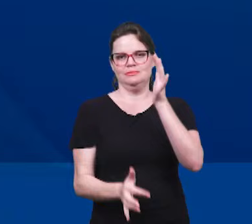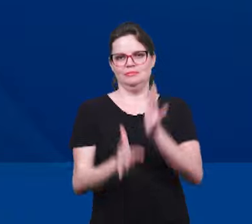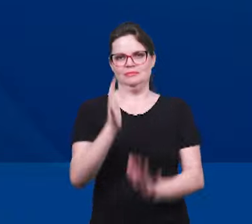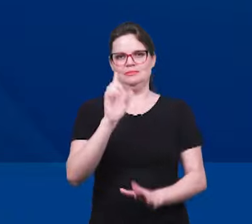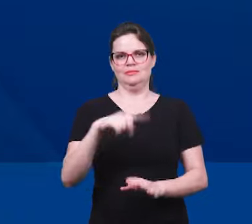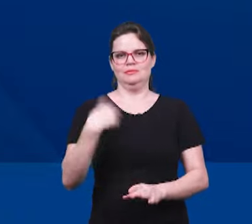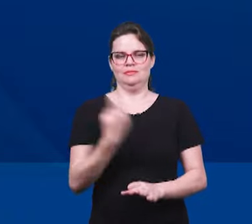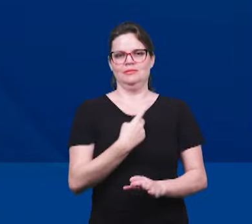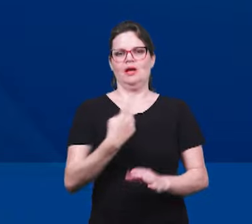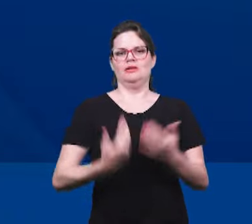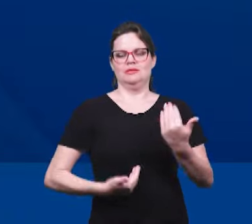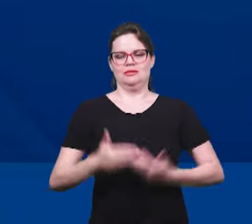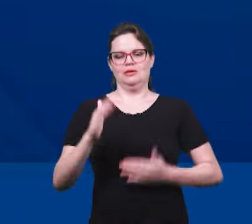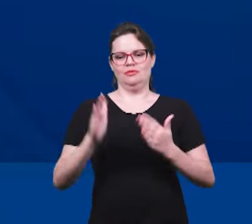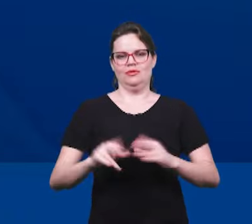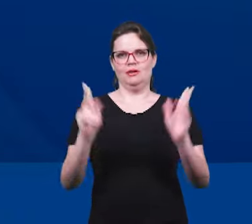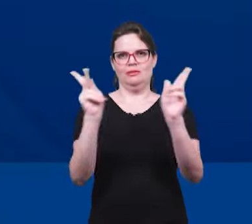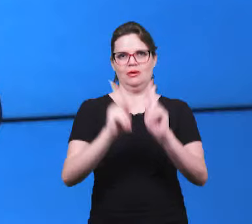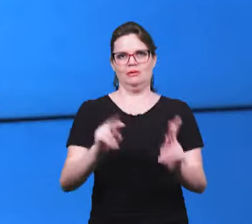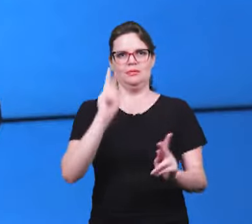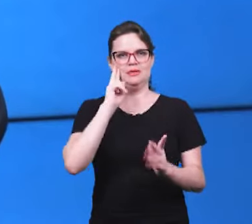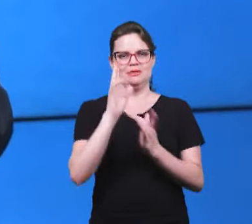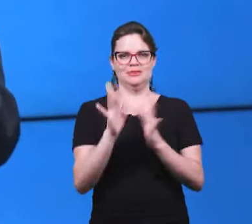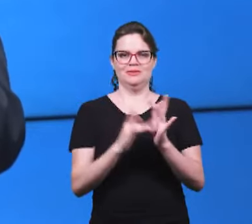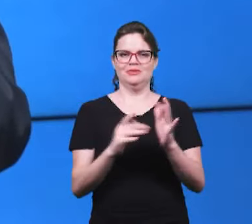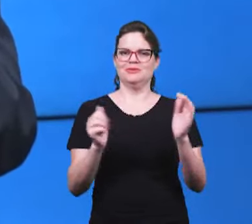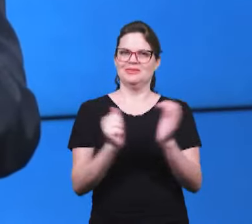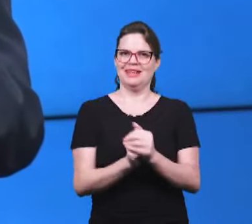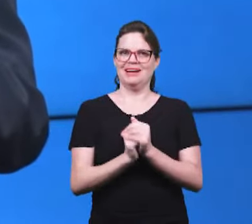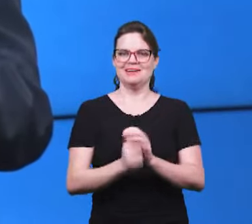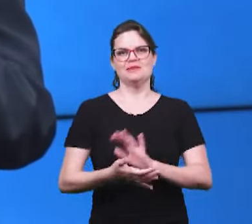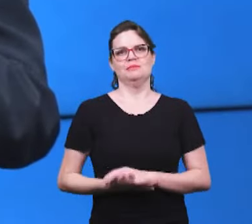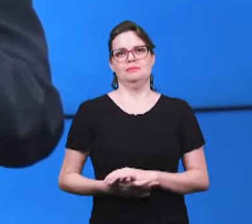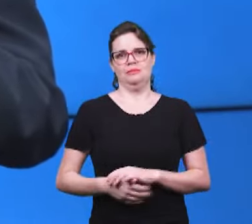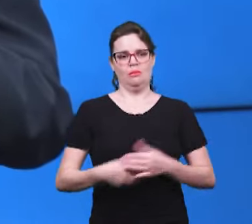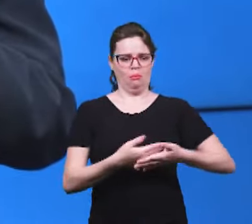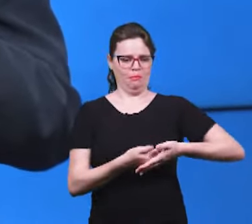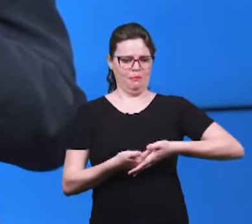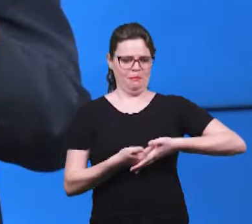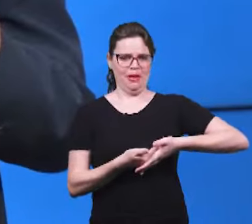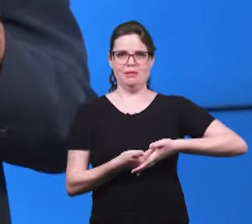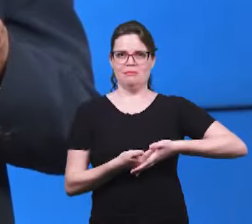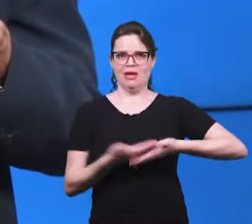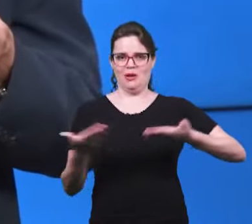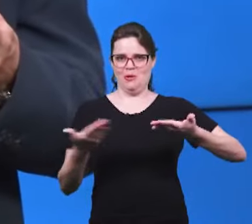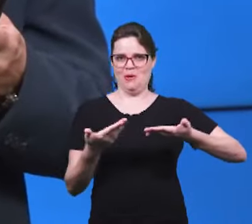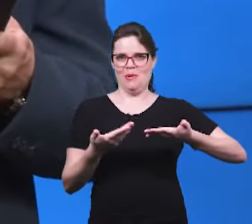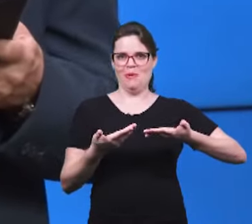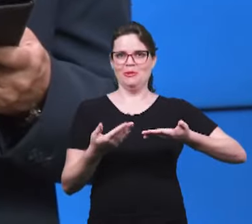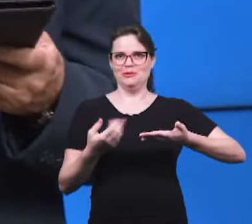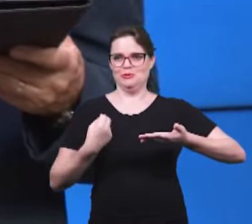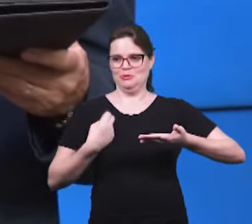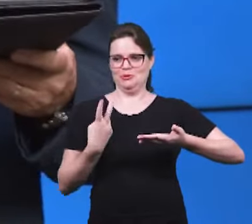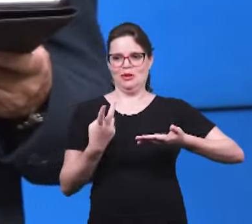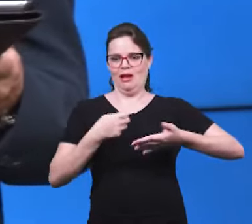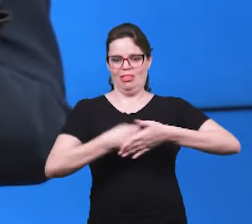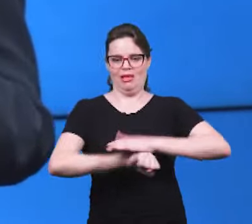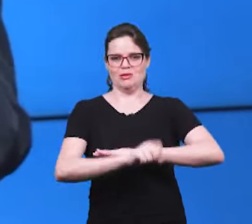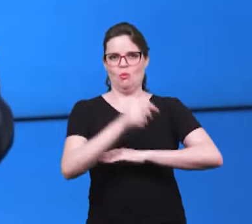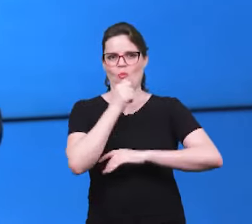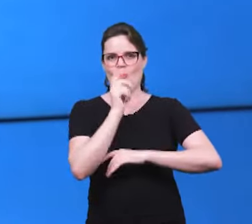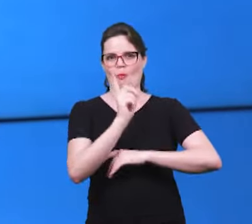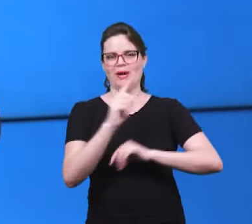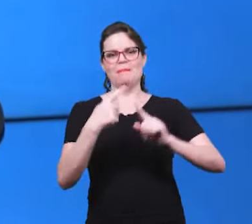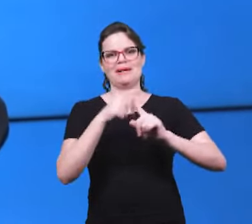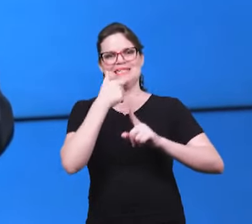sobre a igreja a paz do Senhor Jesus muito bem o bebê número 2 que apresentou hoje que maravilha não nasceu ainda